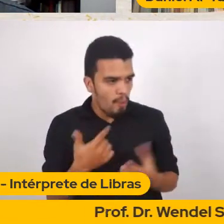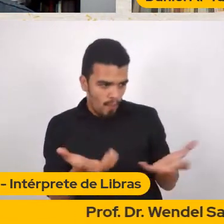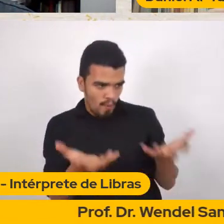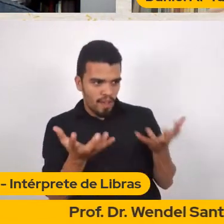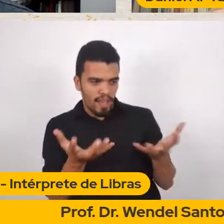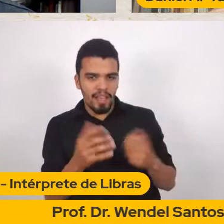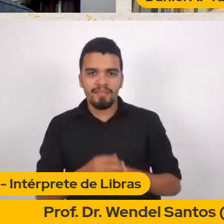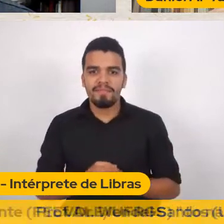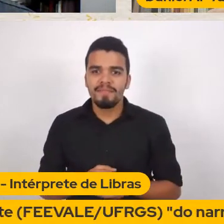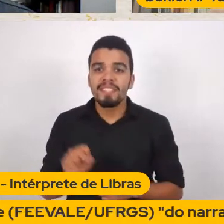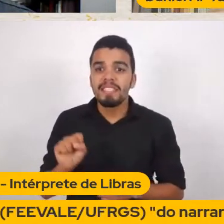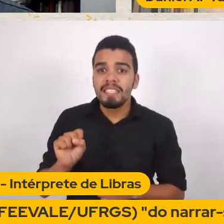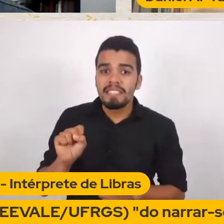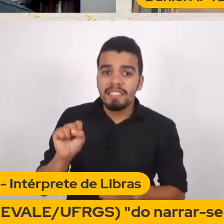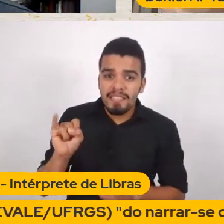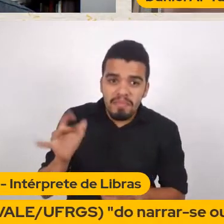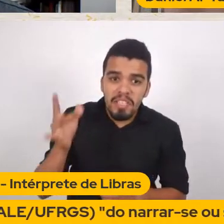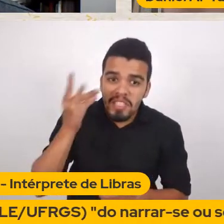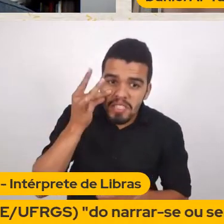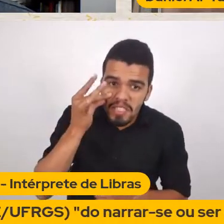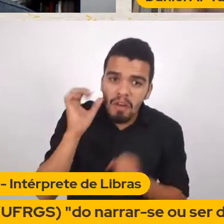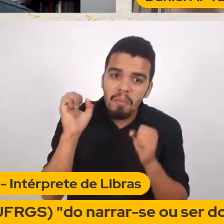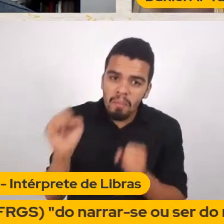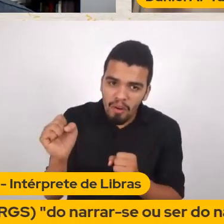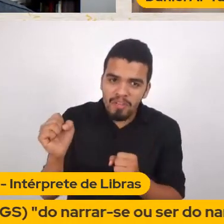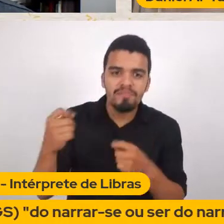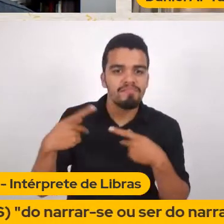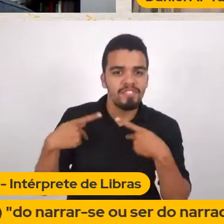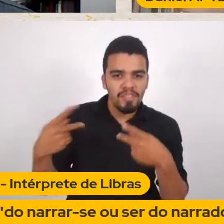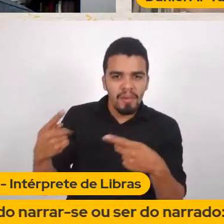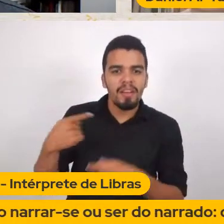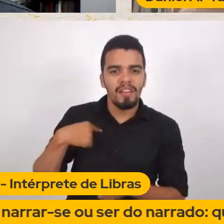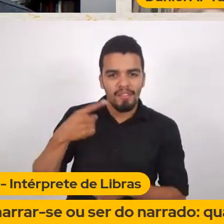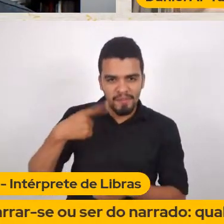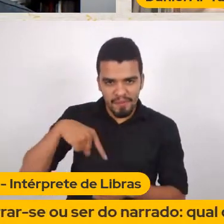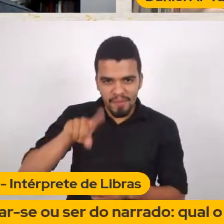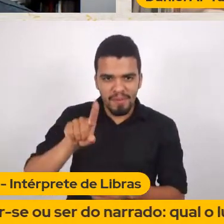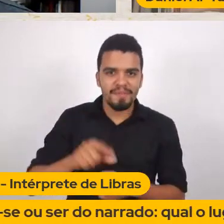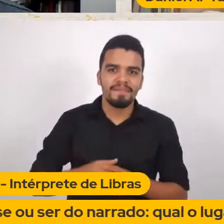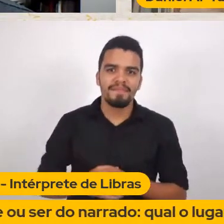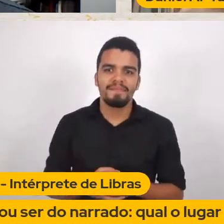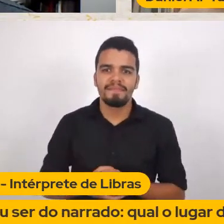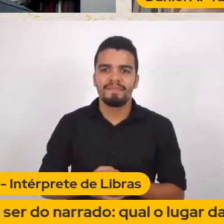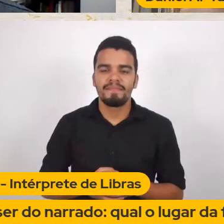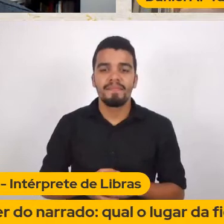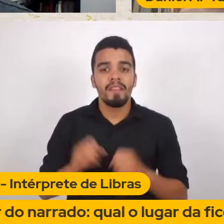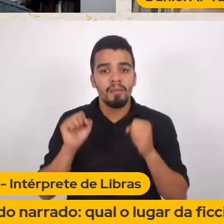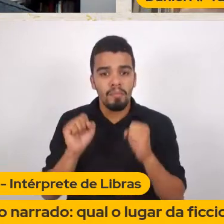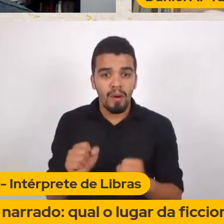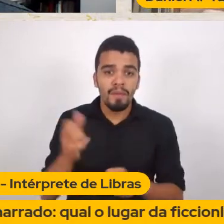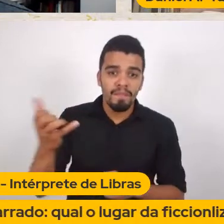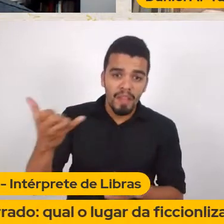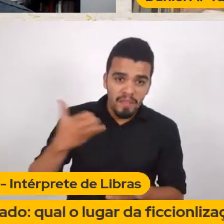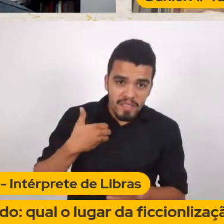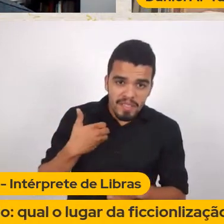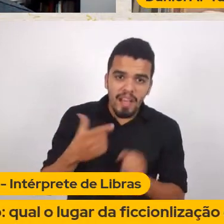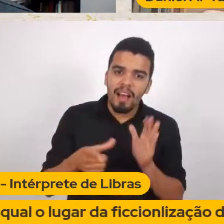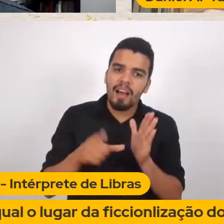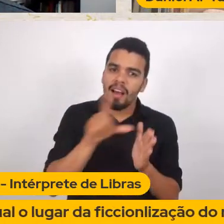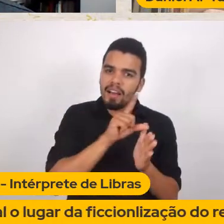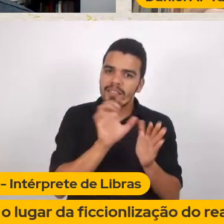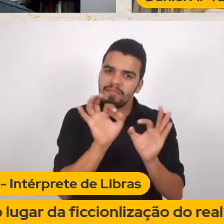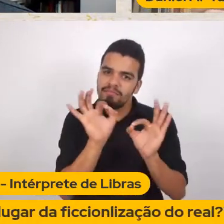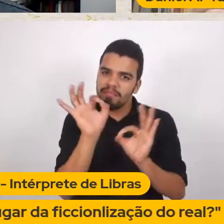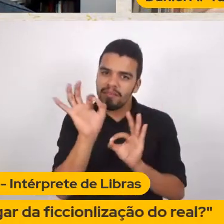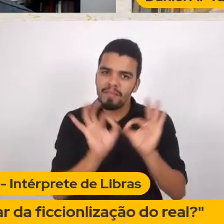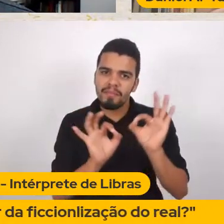alguma coisa A gente pode organizar mais Né A gente melhora Assim Vocês podem me avisar Com antecedência Que eu também tento conseguir Verba